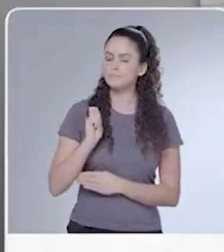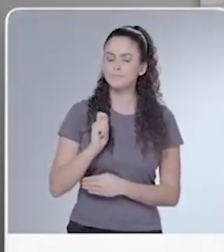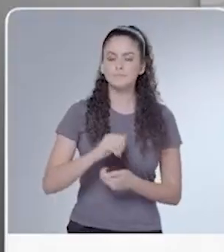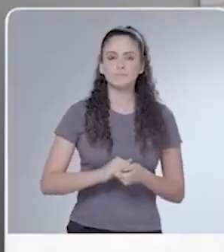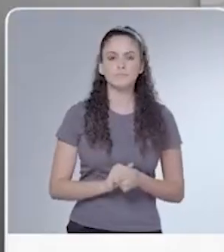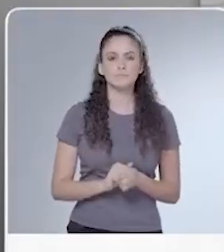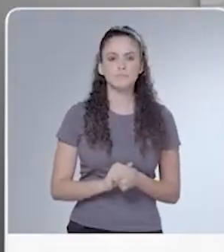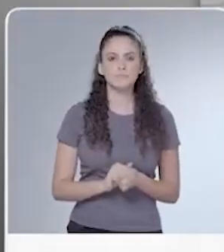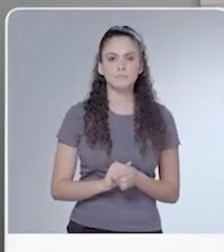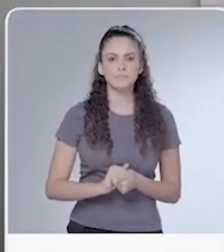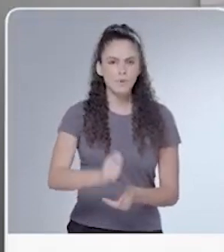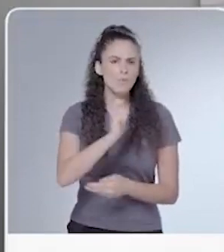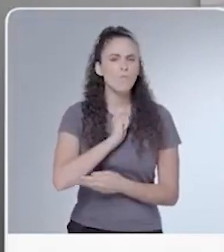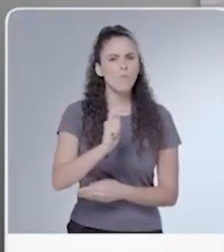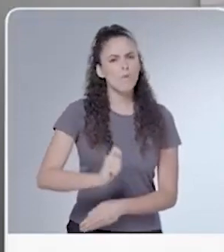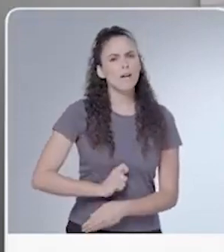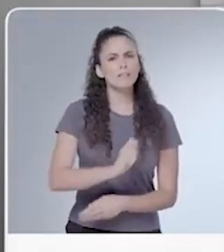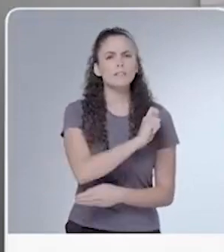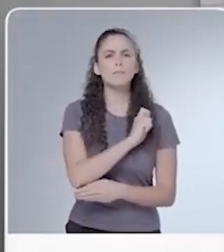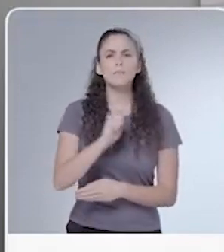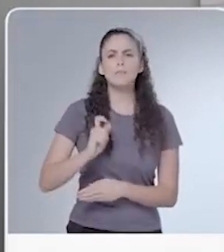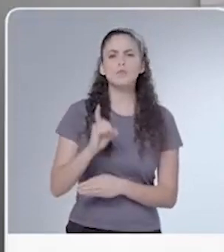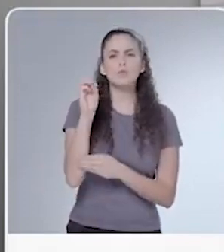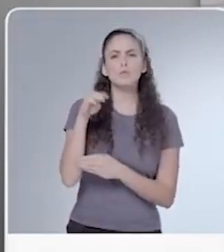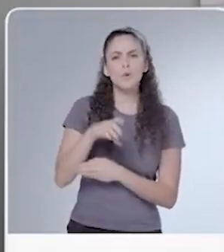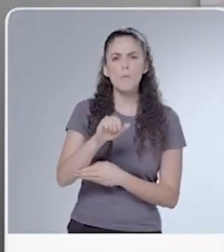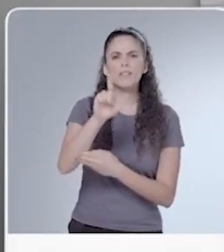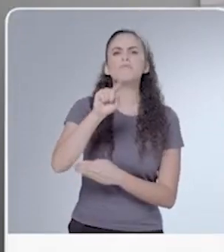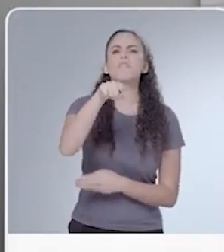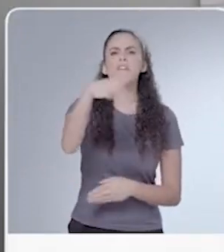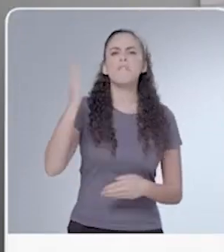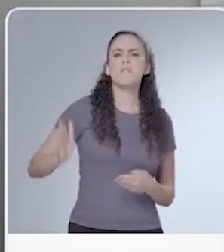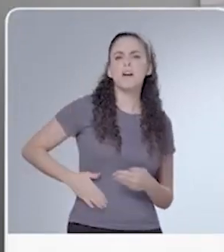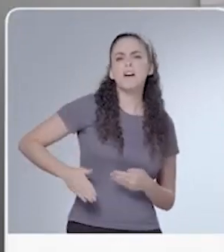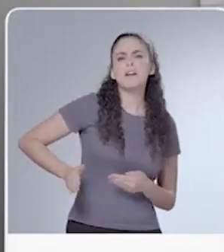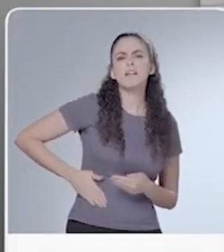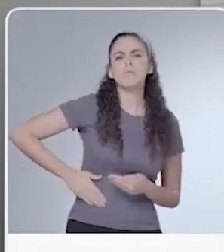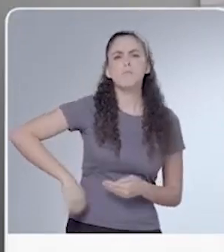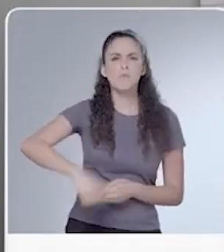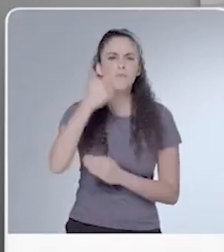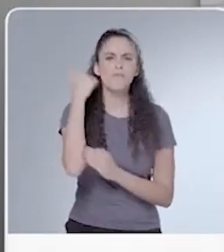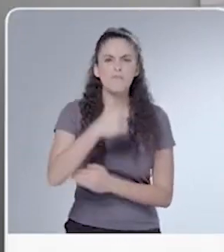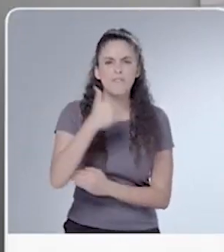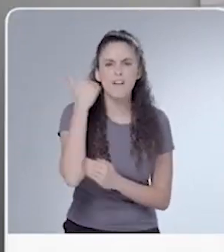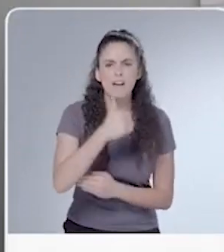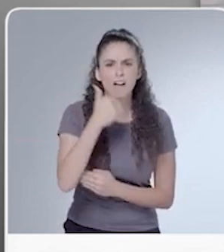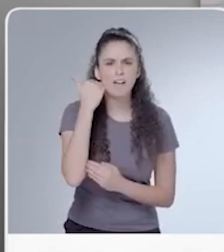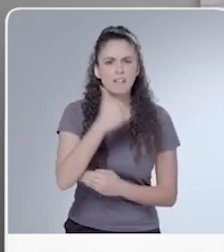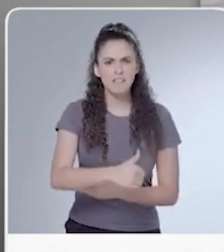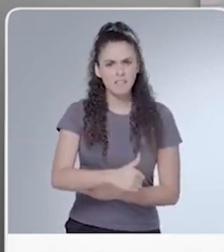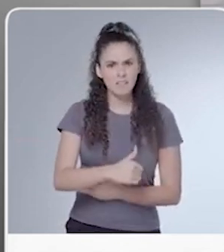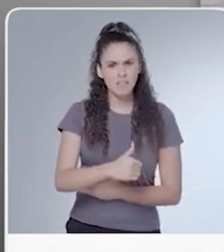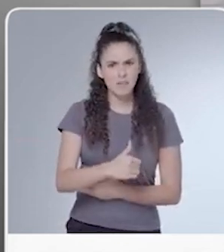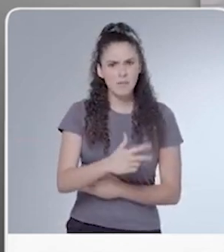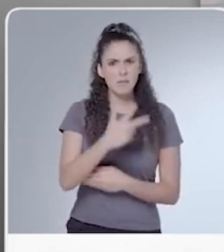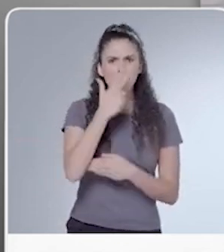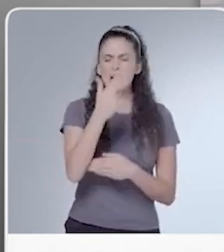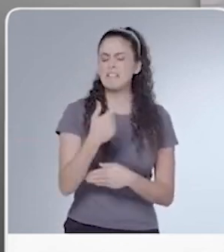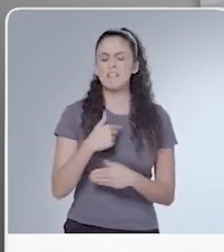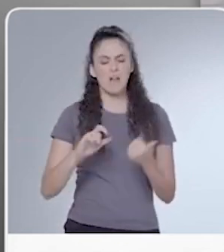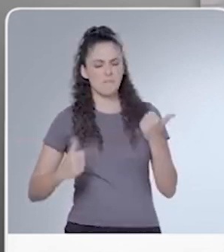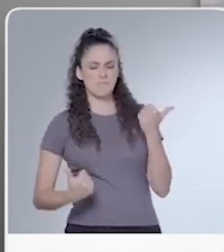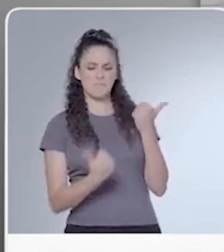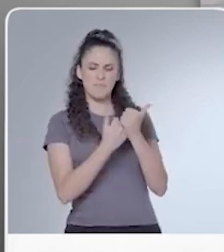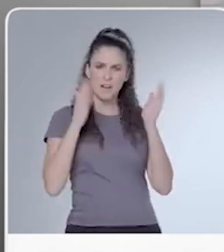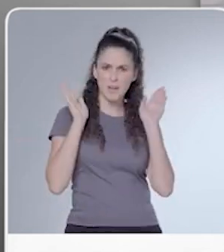arcebispo Dom Orlando Brandes, seu vagabundo safado, que se submete a esse